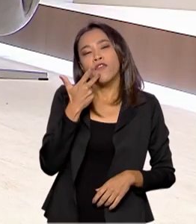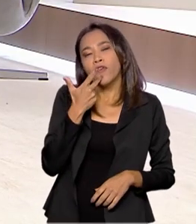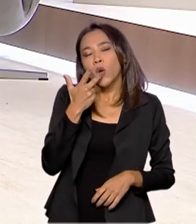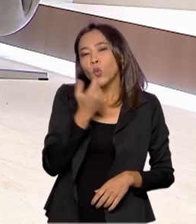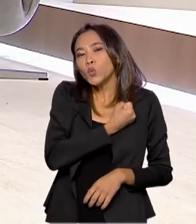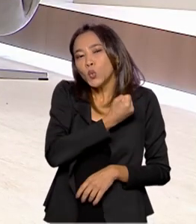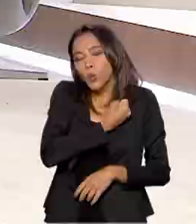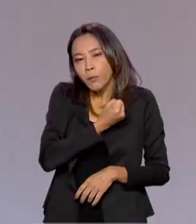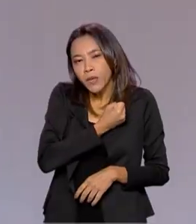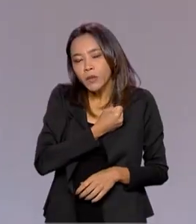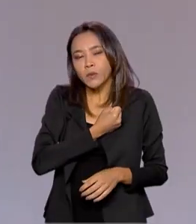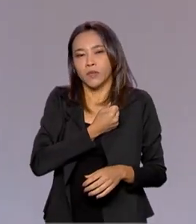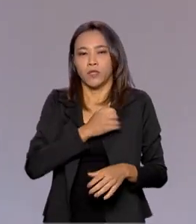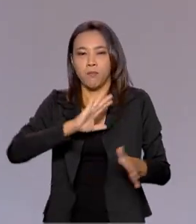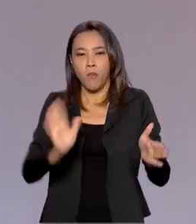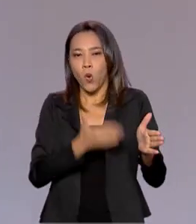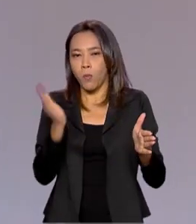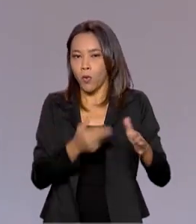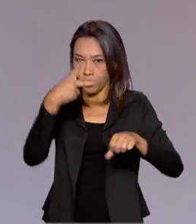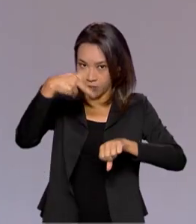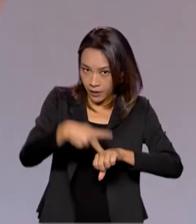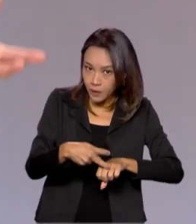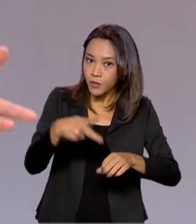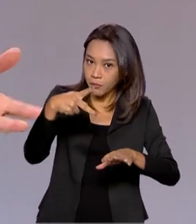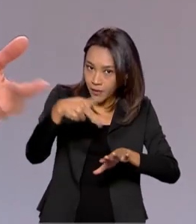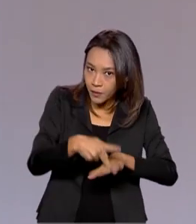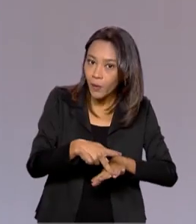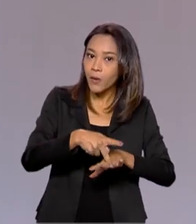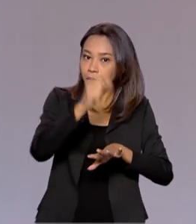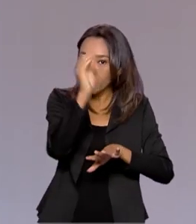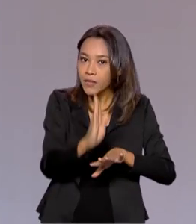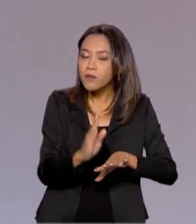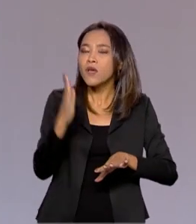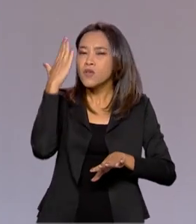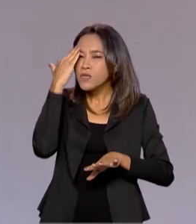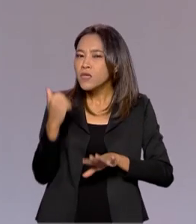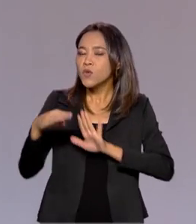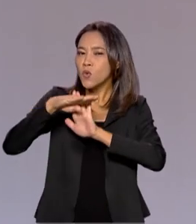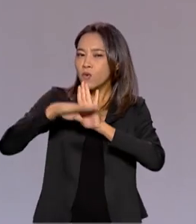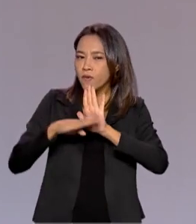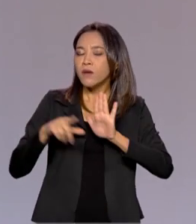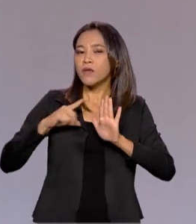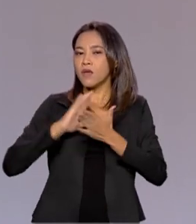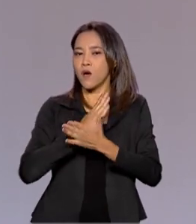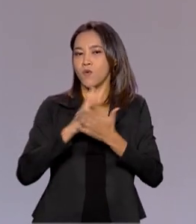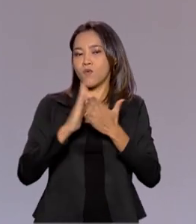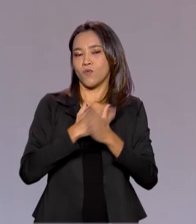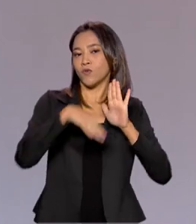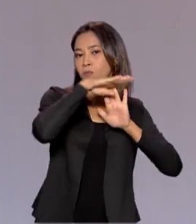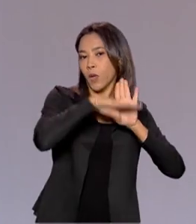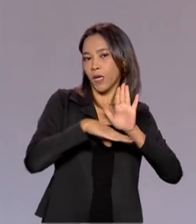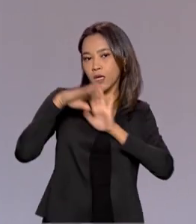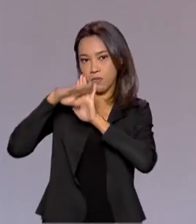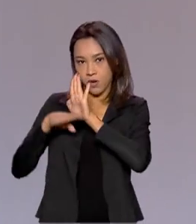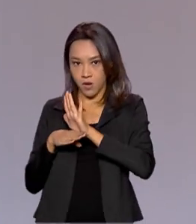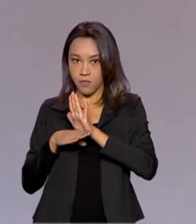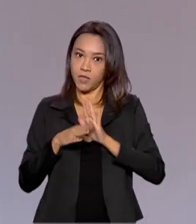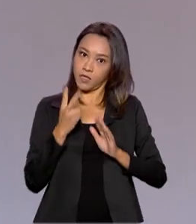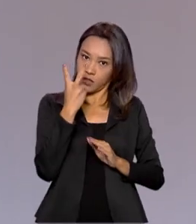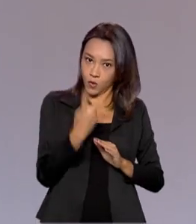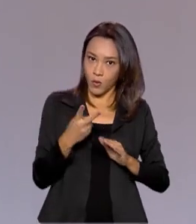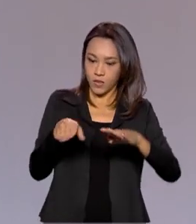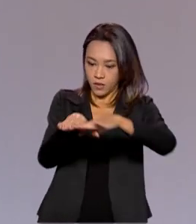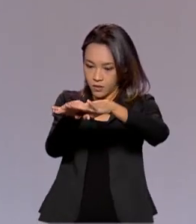números da produção de petróleo aqui no país e eu sei que o governo lançou alguns programas para aumentar, né, tanto a produção no pré-sal, no pós-sal,